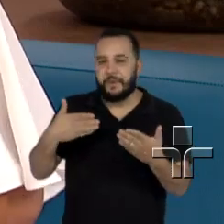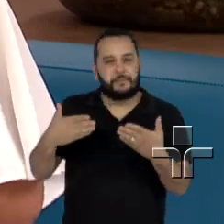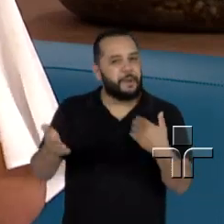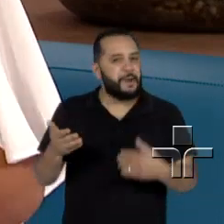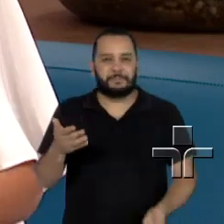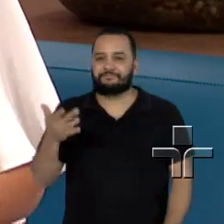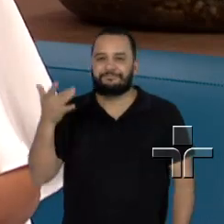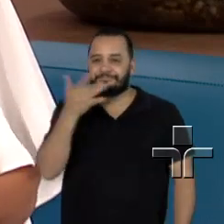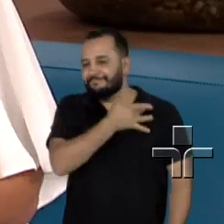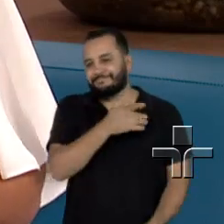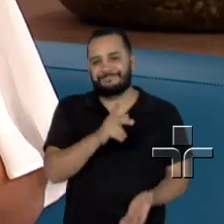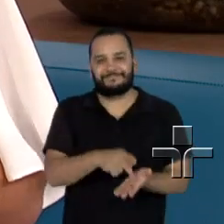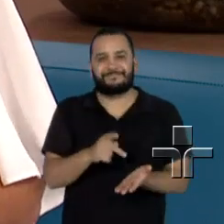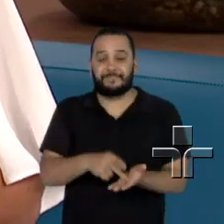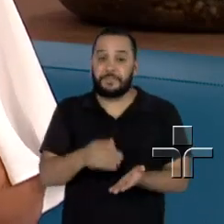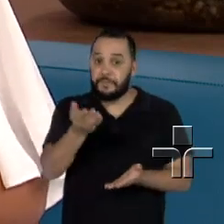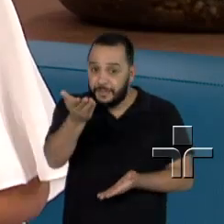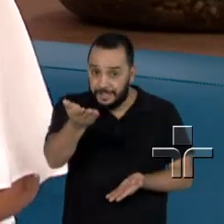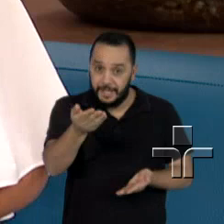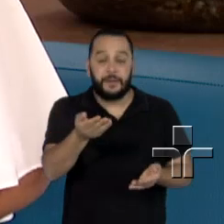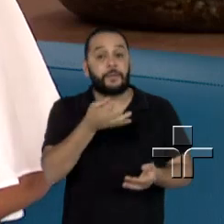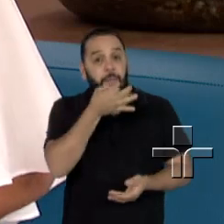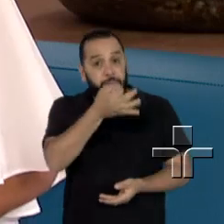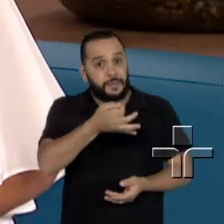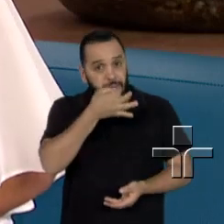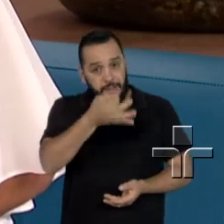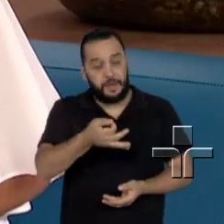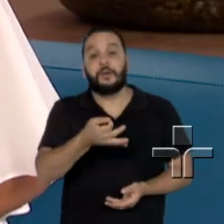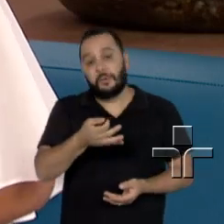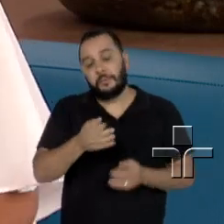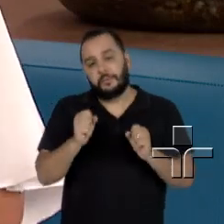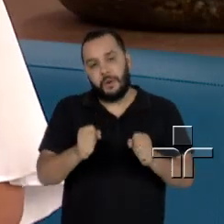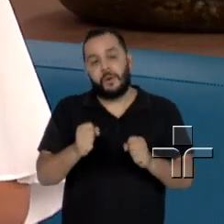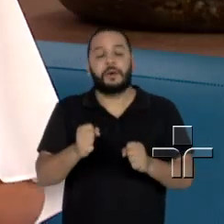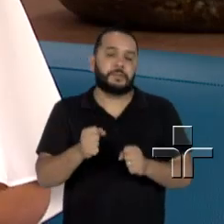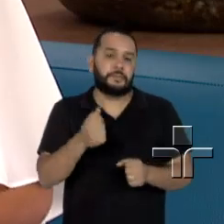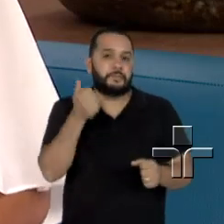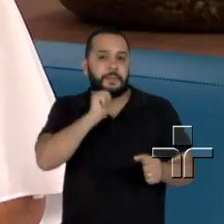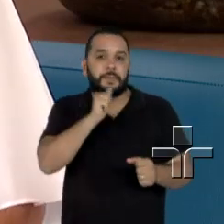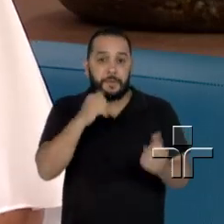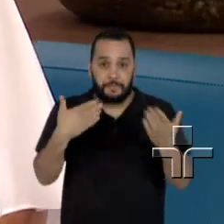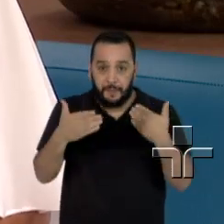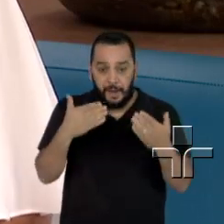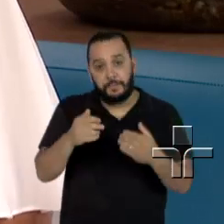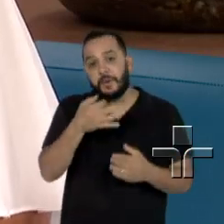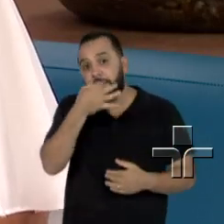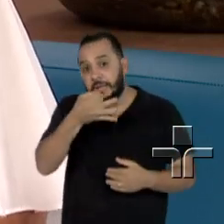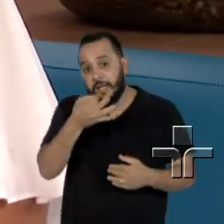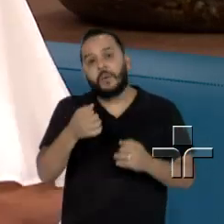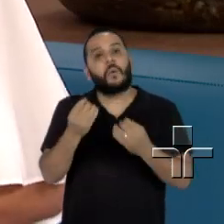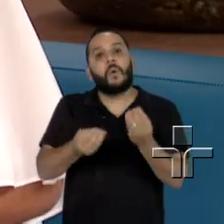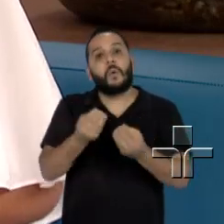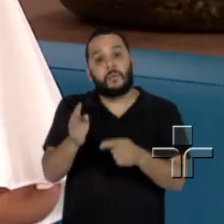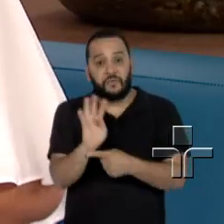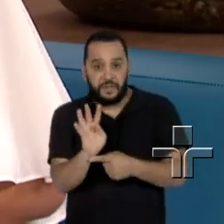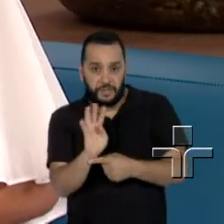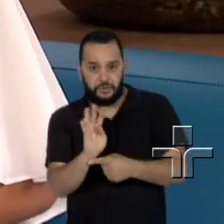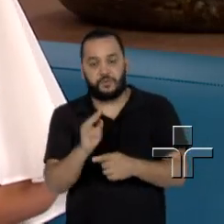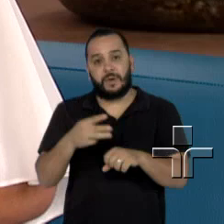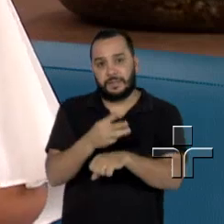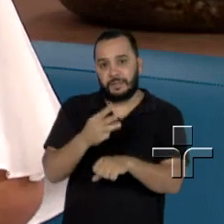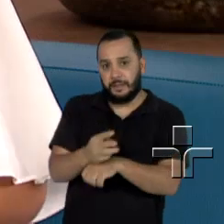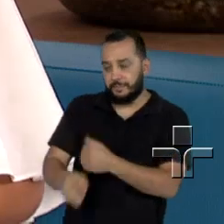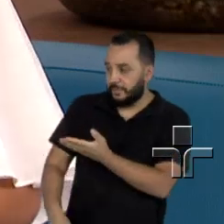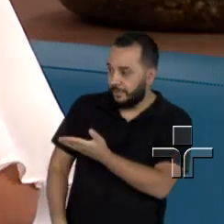E você também pode participar do Papo de Mãe. Envie um vídeo para o nosso WhatsApp. Diga seu nome e